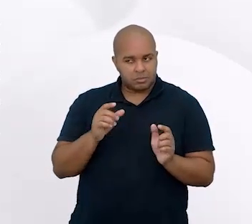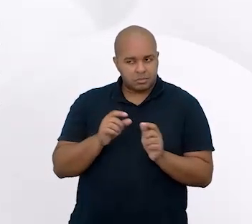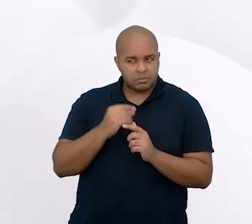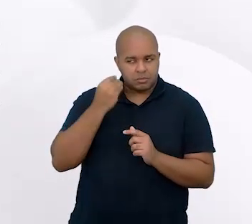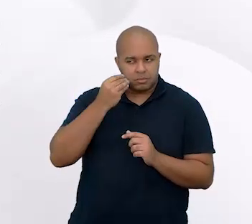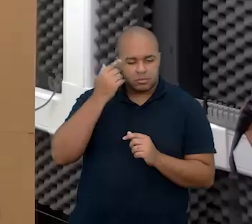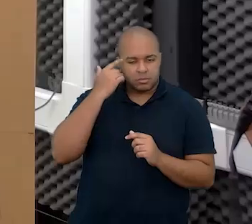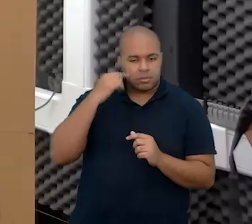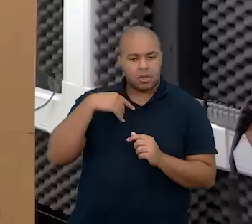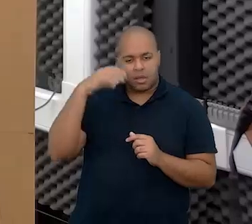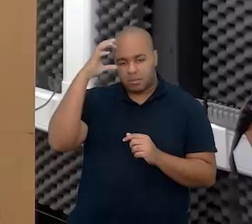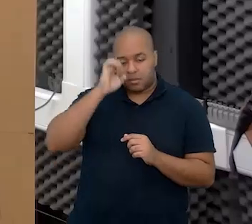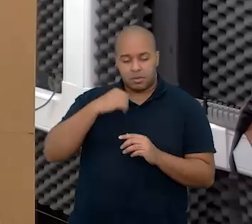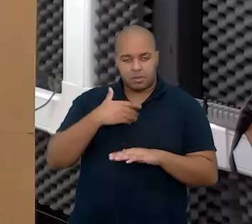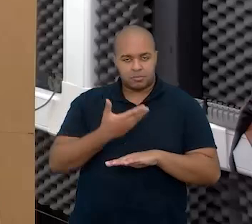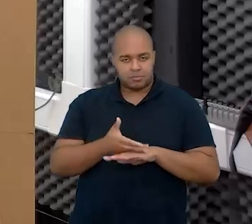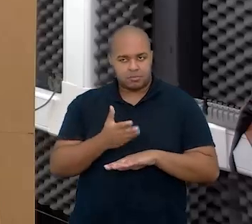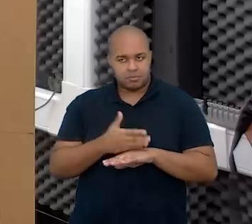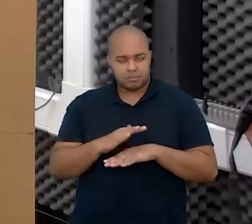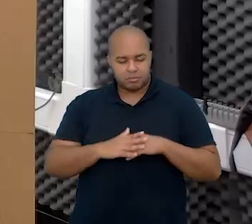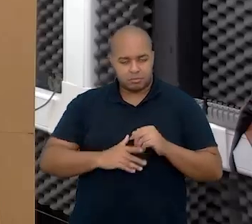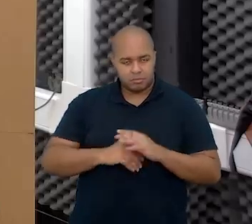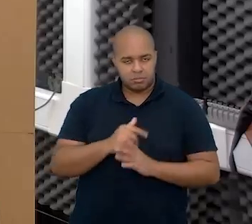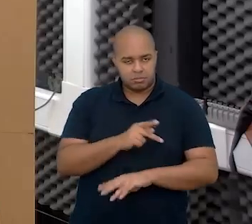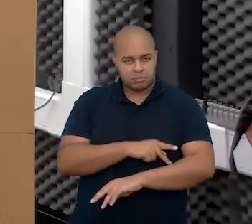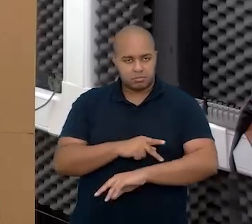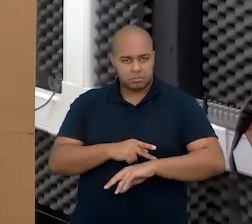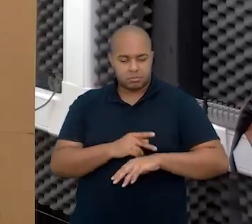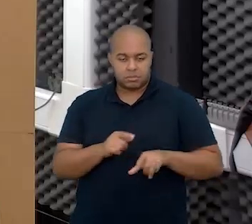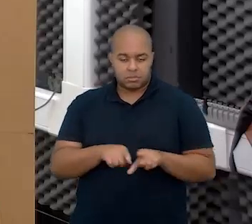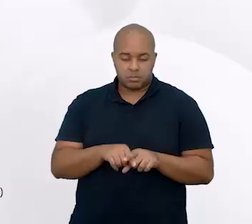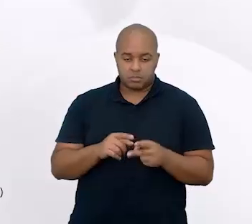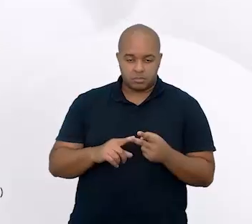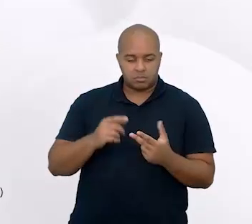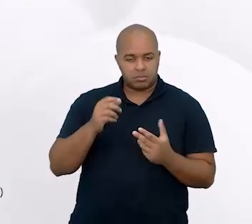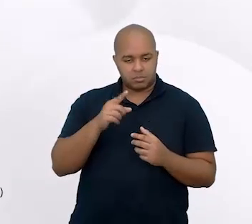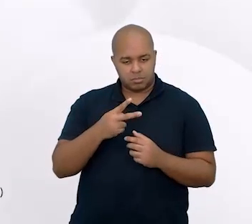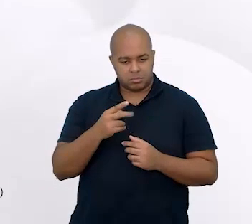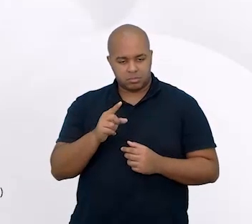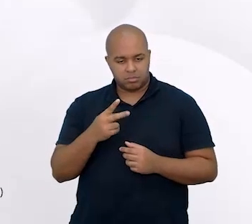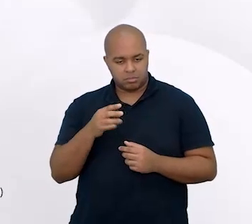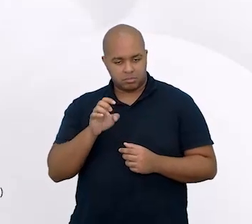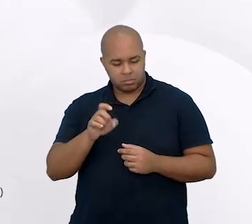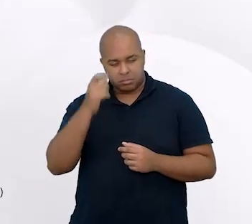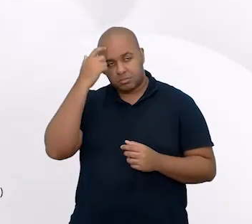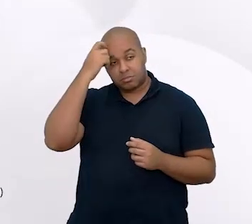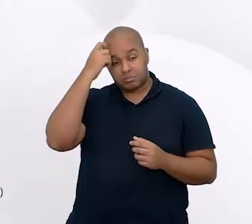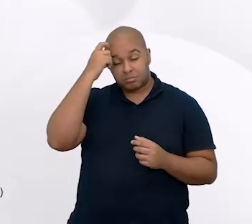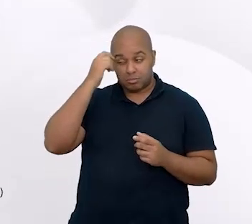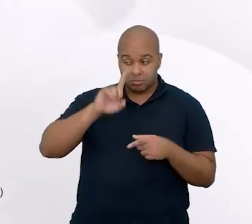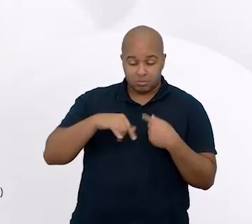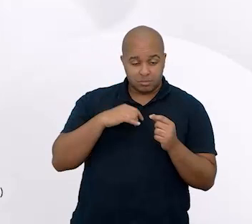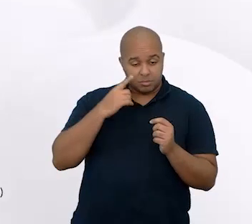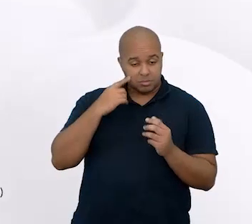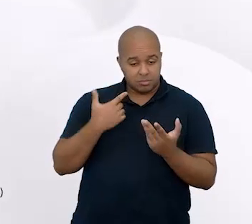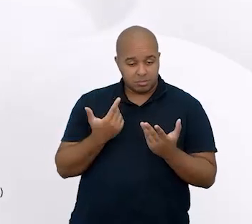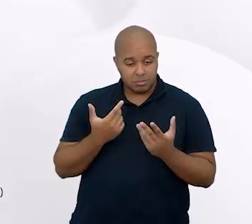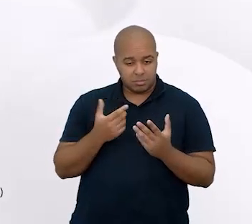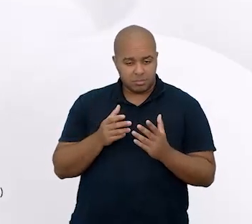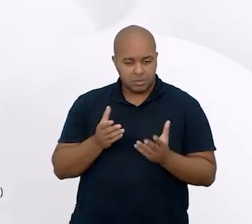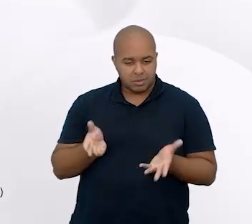conhecimento da prática profissional pedagógica, A2.1.5. E na dimensão do